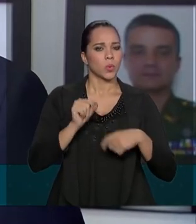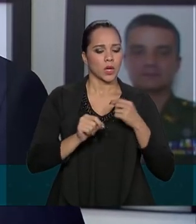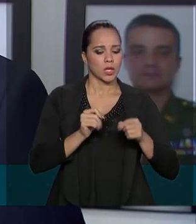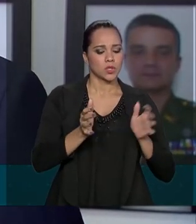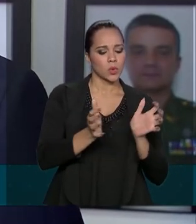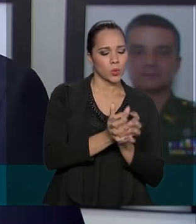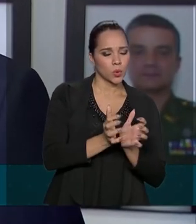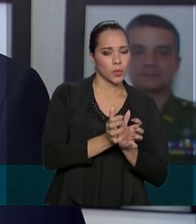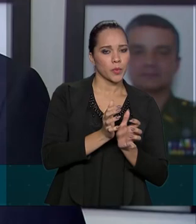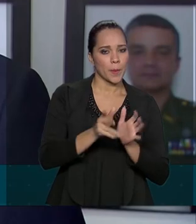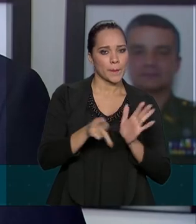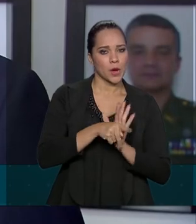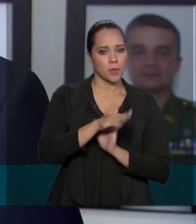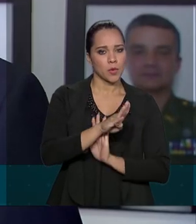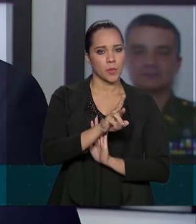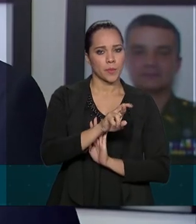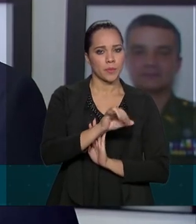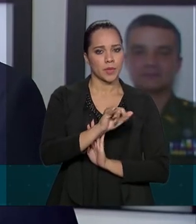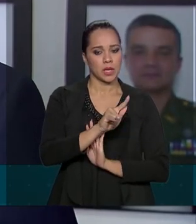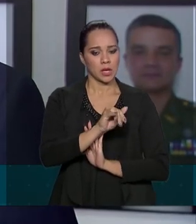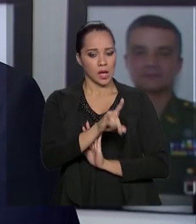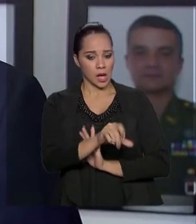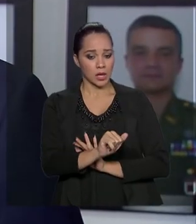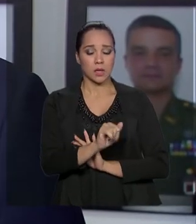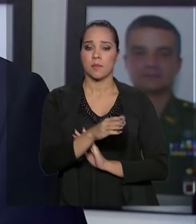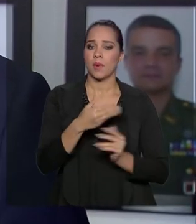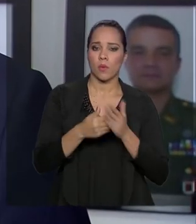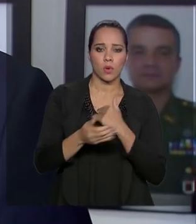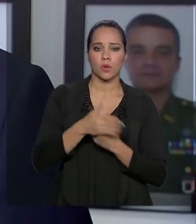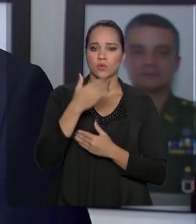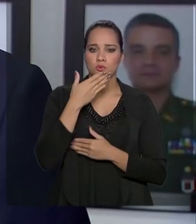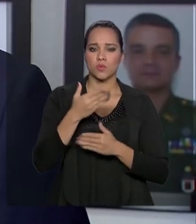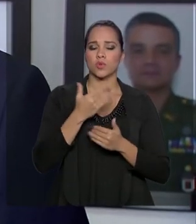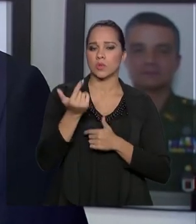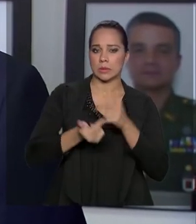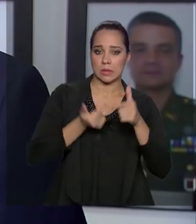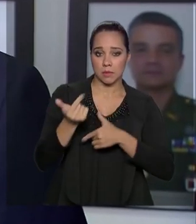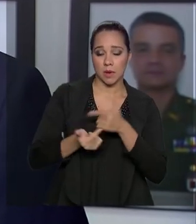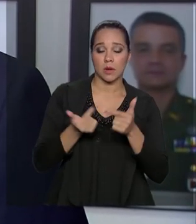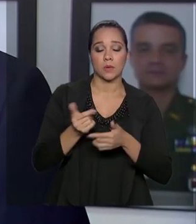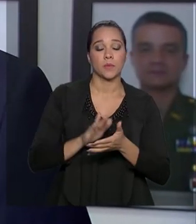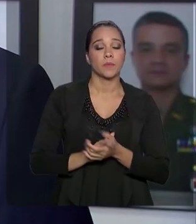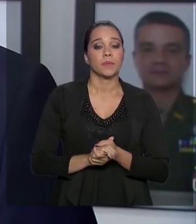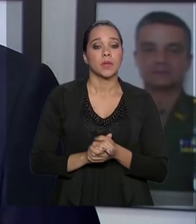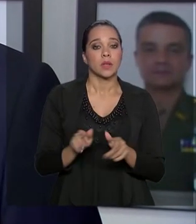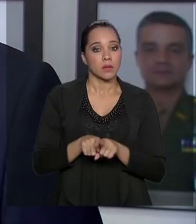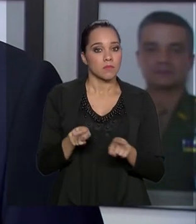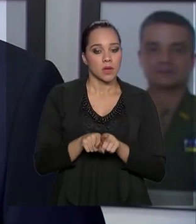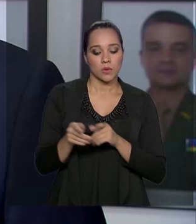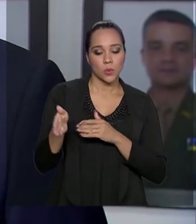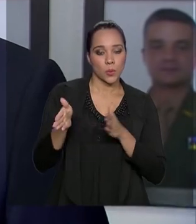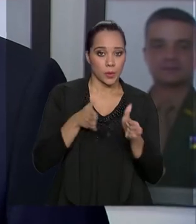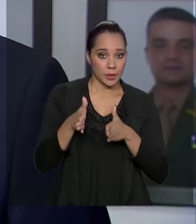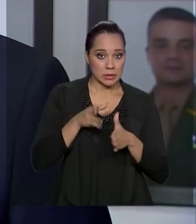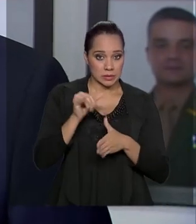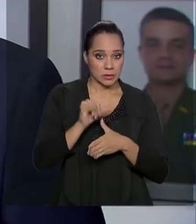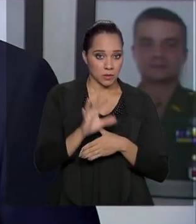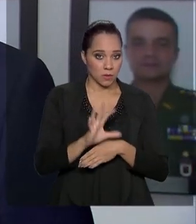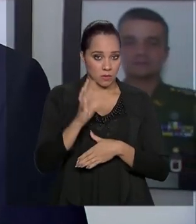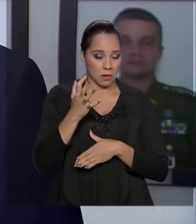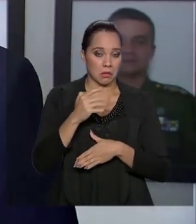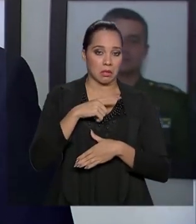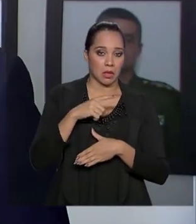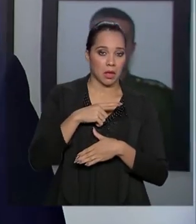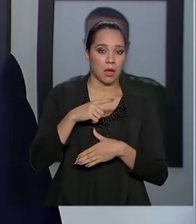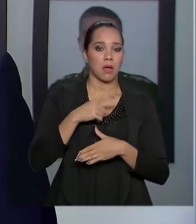brigadas no cumprimento de qualquer tipo de missão operacional e no momento em que nós temos uma